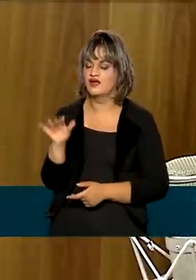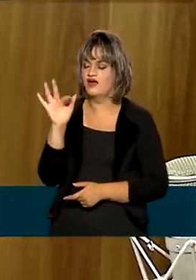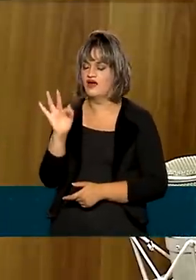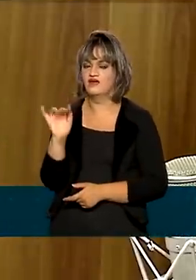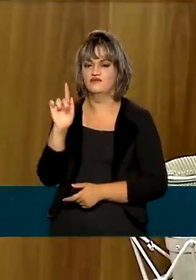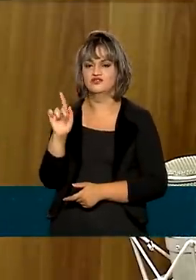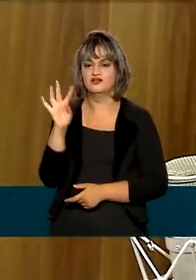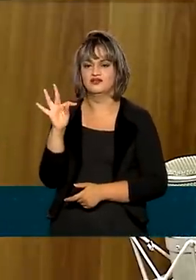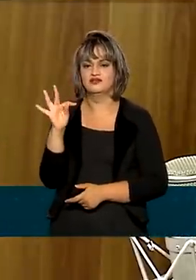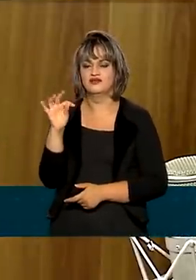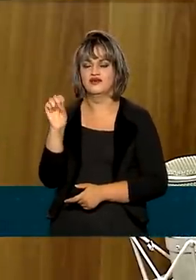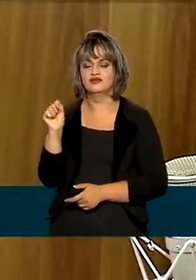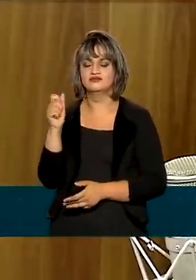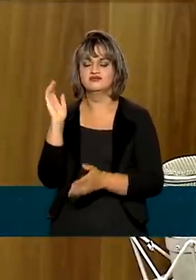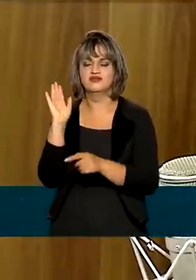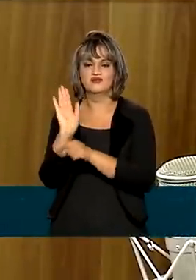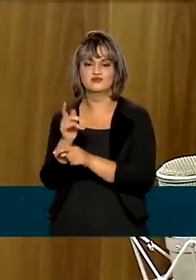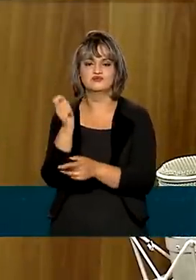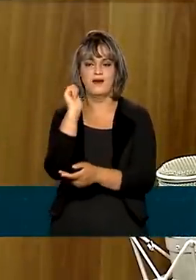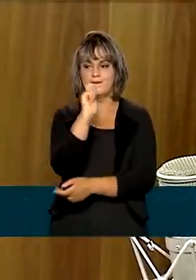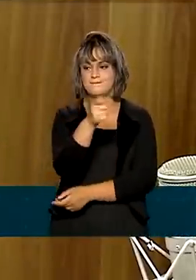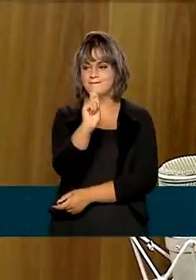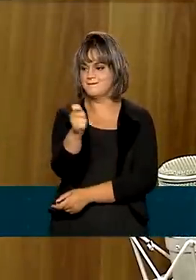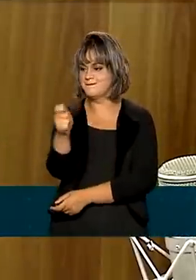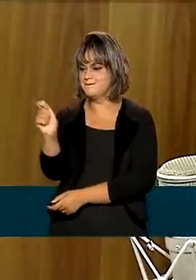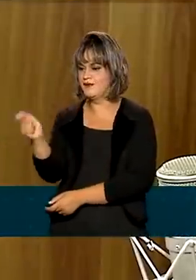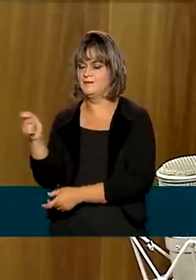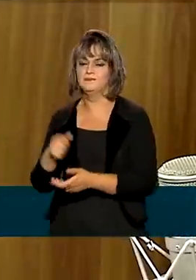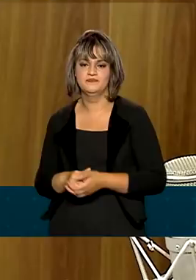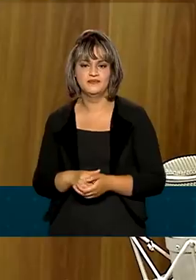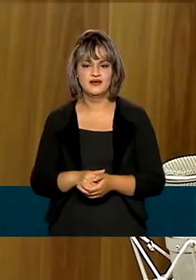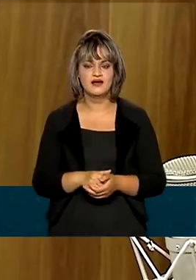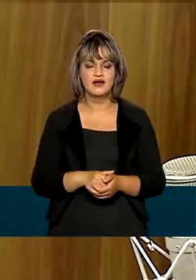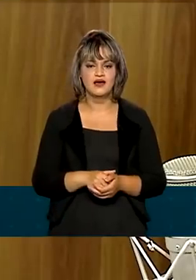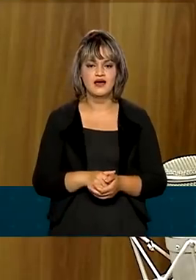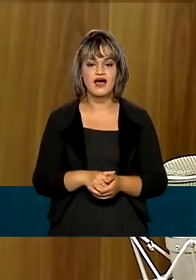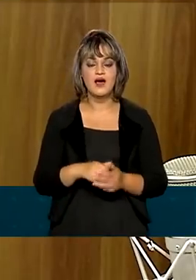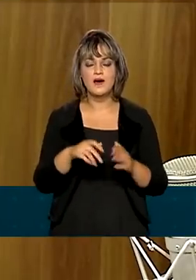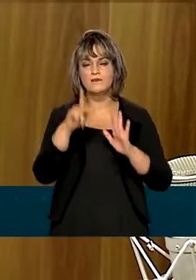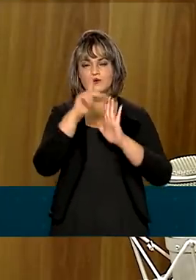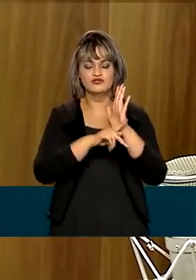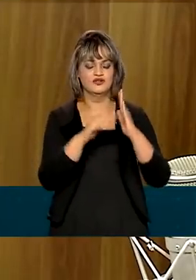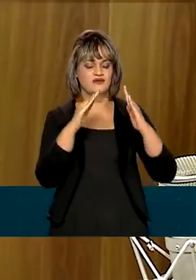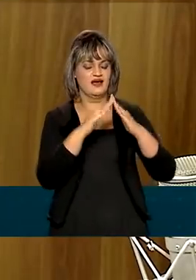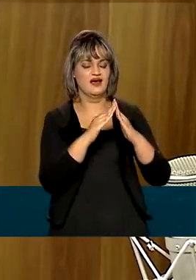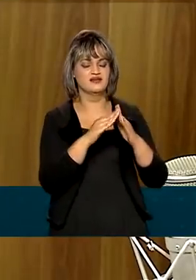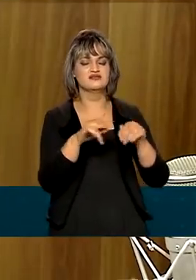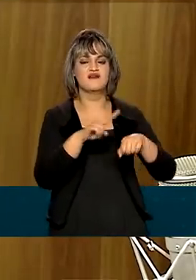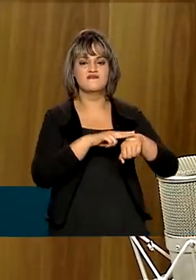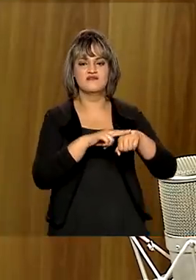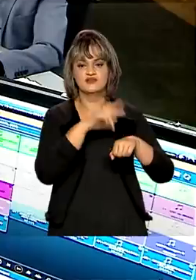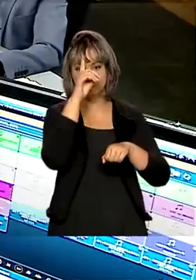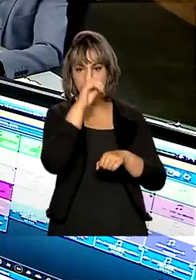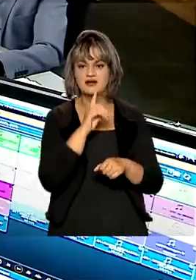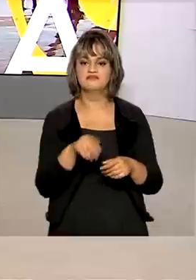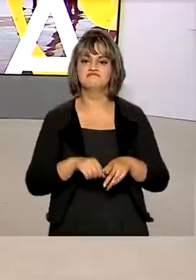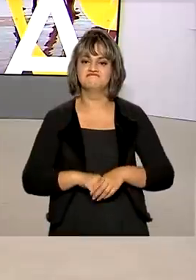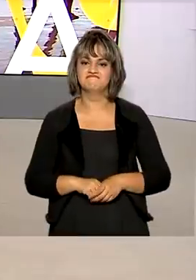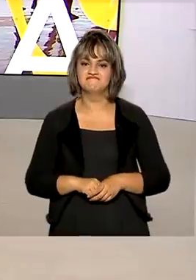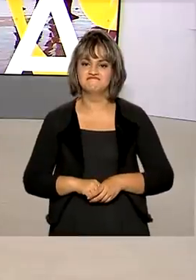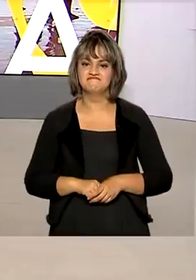O IT, 90% do dinheiro investido na habitação popular, casa verde e amarela, e 10% em infraestrutura.